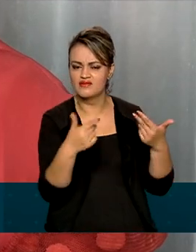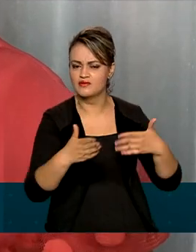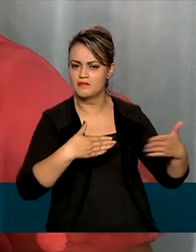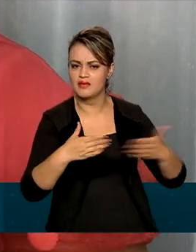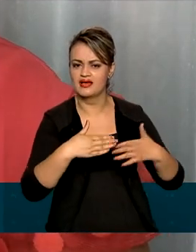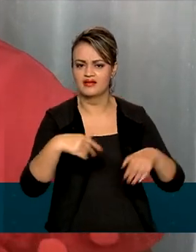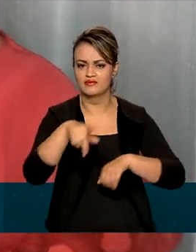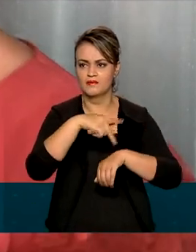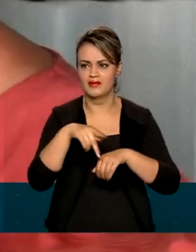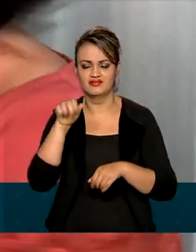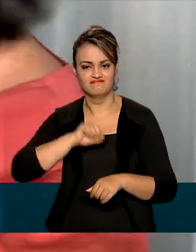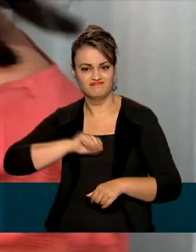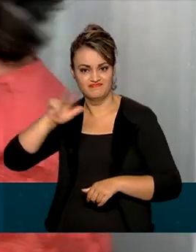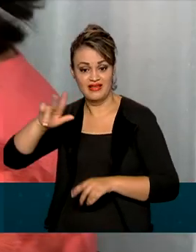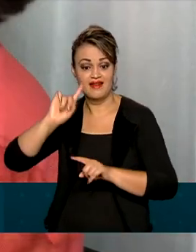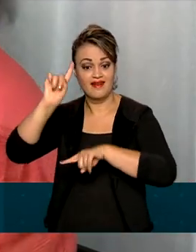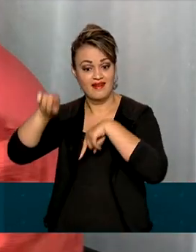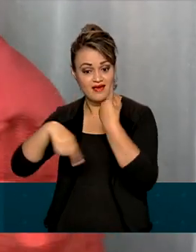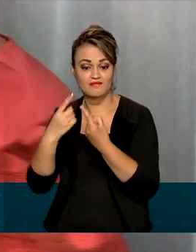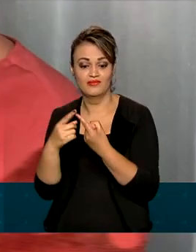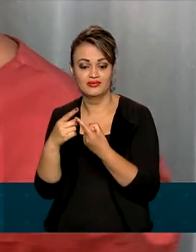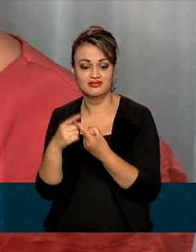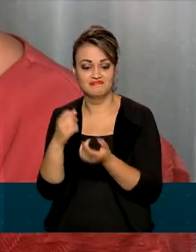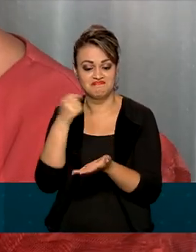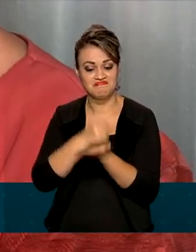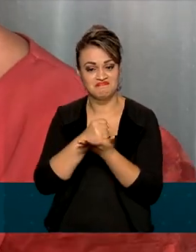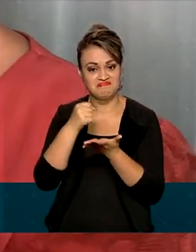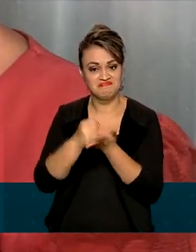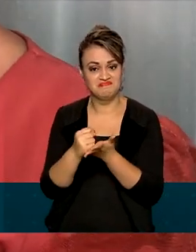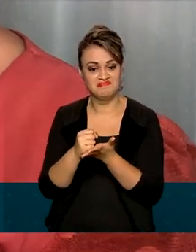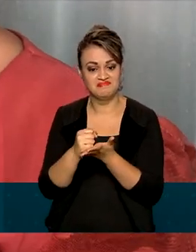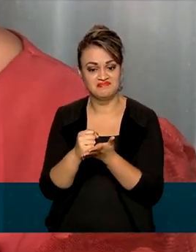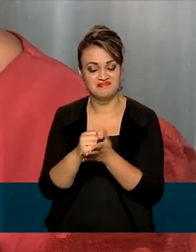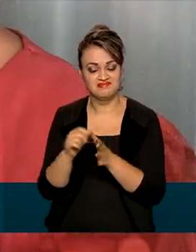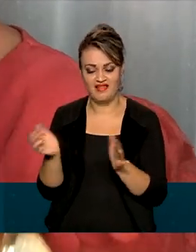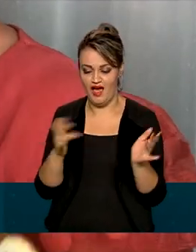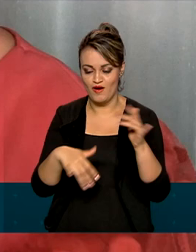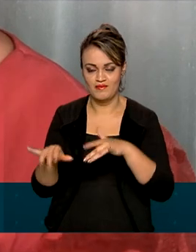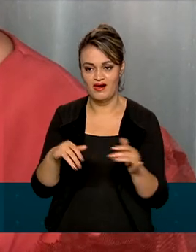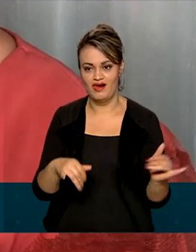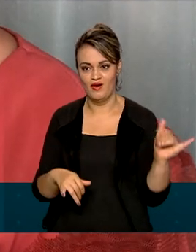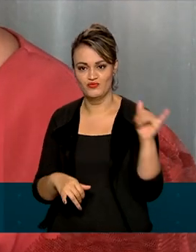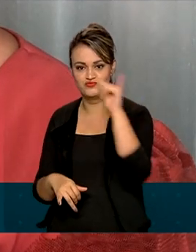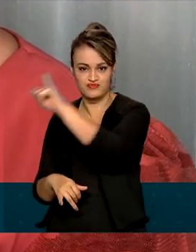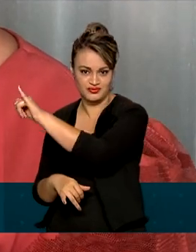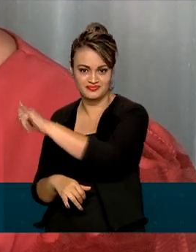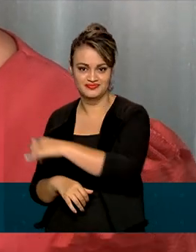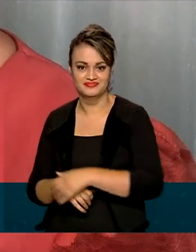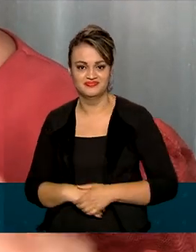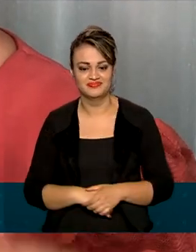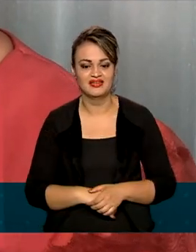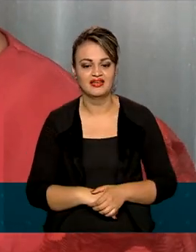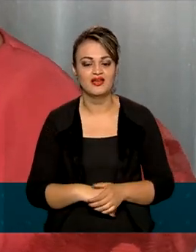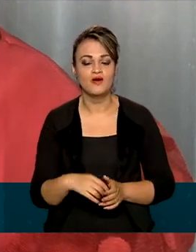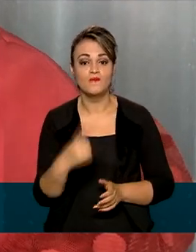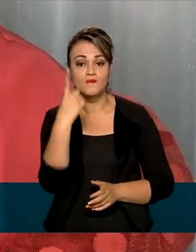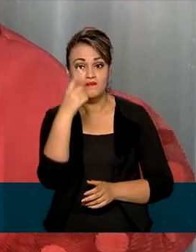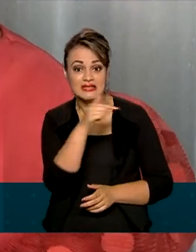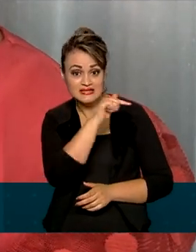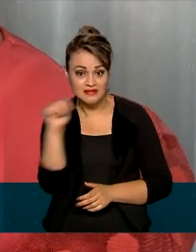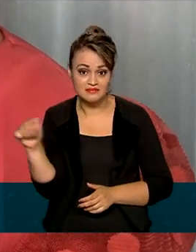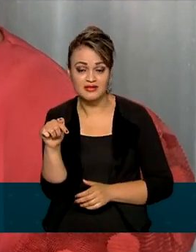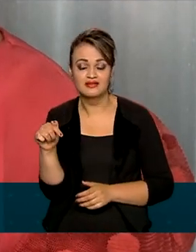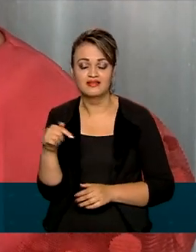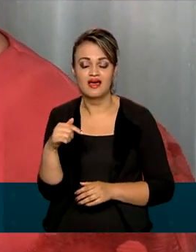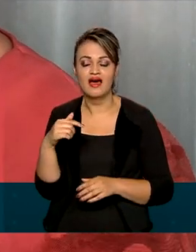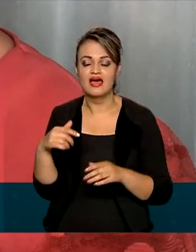português. Depois, é hora de pegar o passaporte, fazer as malas e seguir para Lisboa. Durante uma semana,